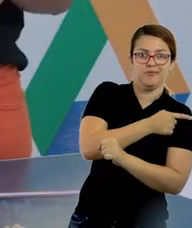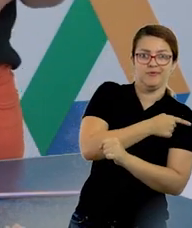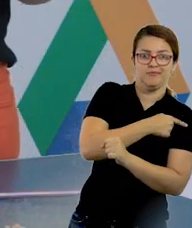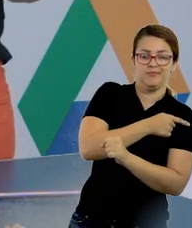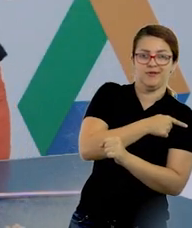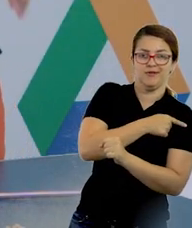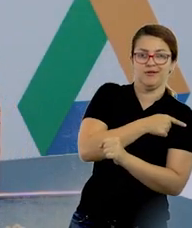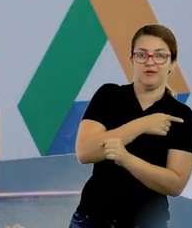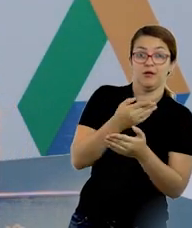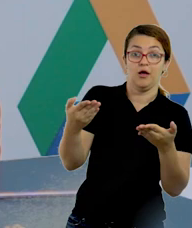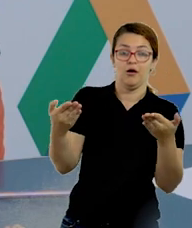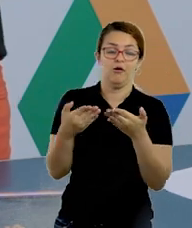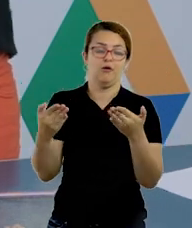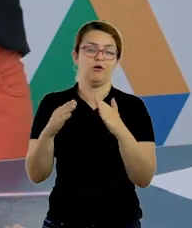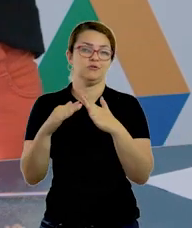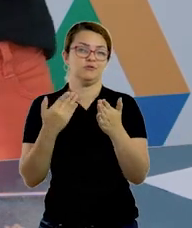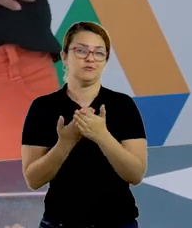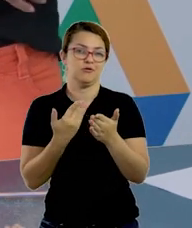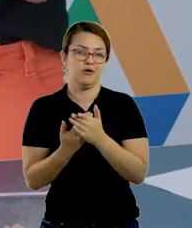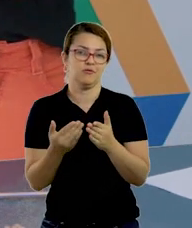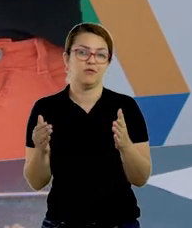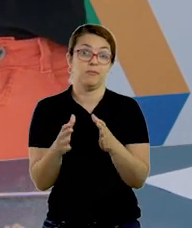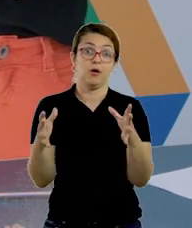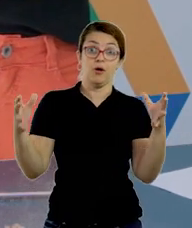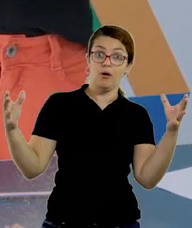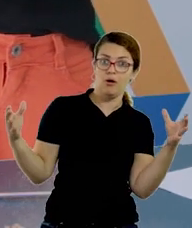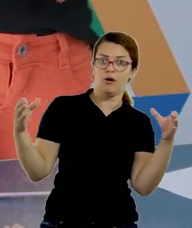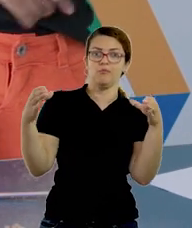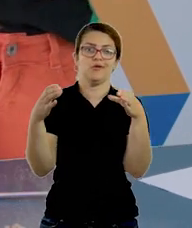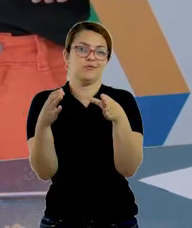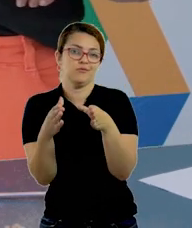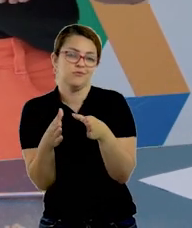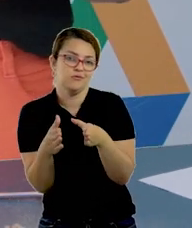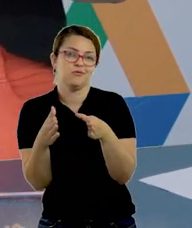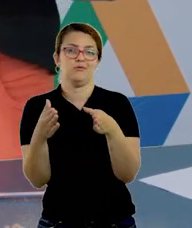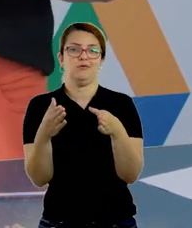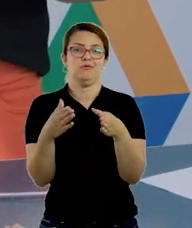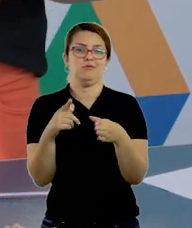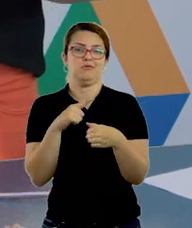quadra, tá? E aí você pode ir descrevendo quais são as diferenças entre as escolas, tá bom?